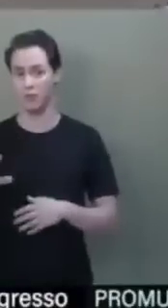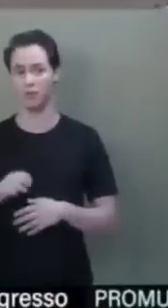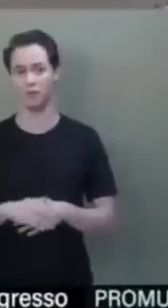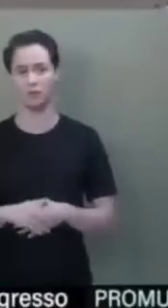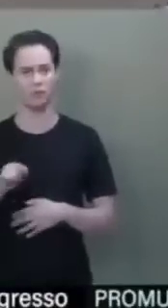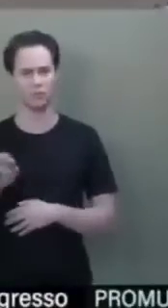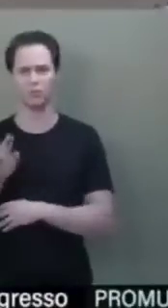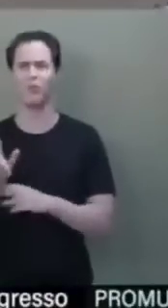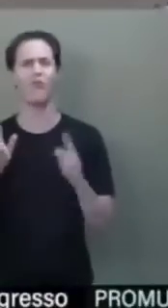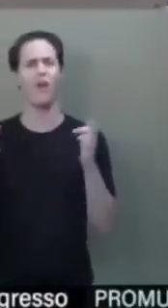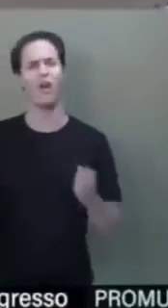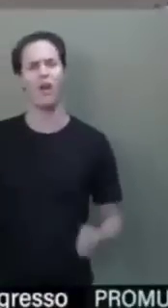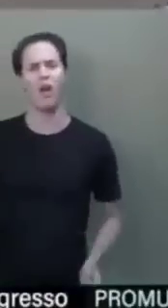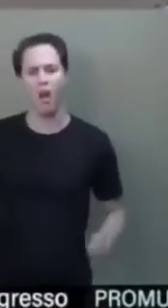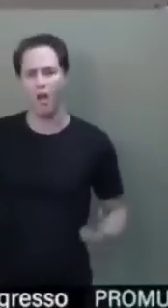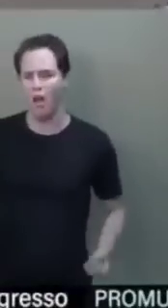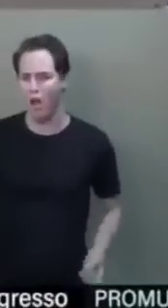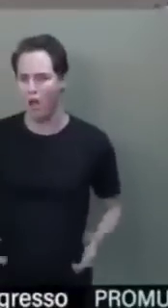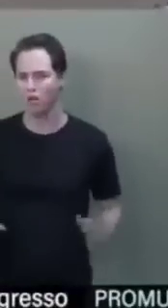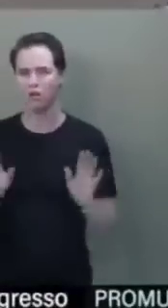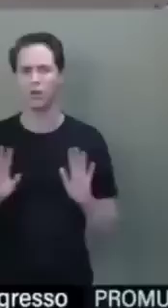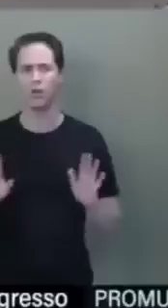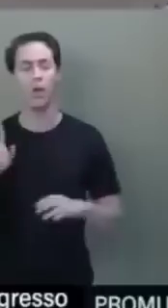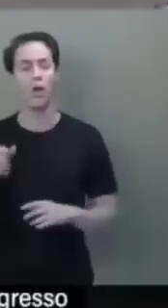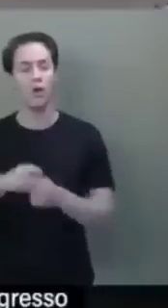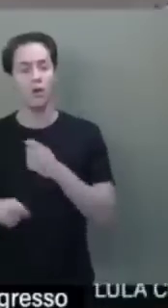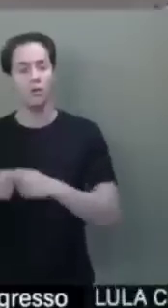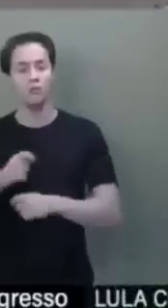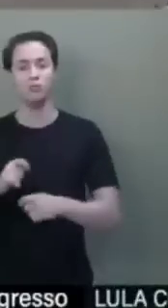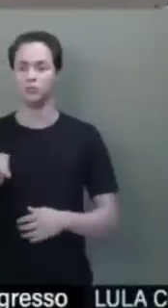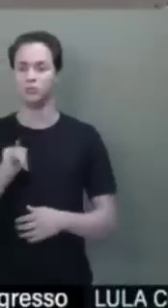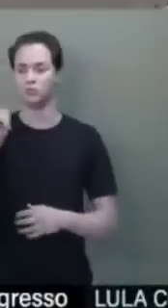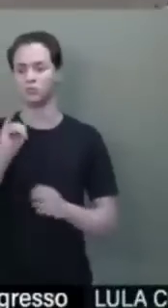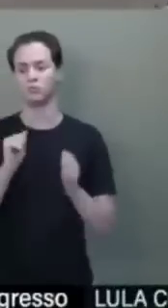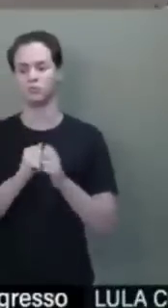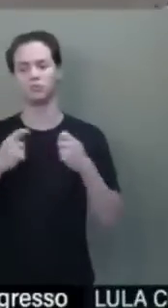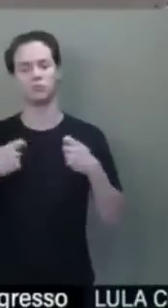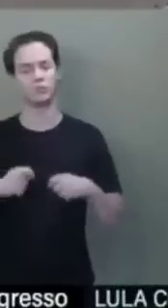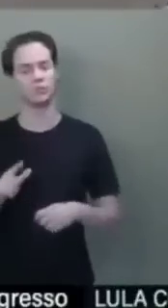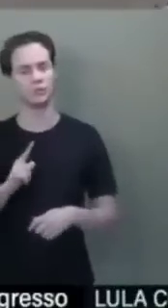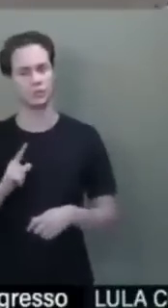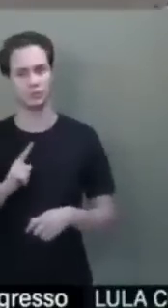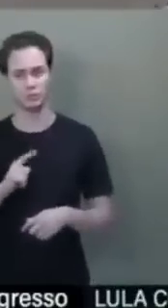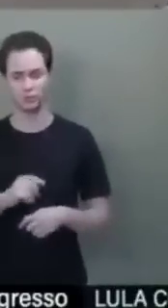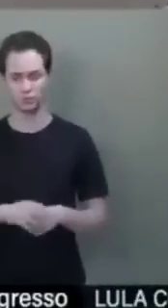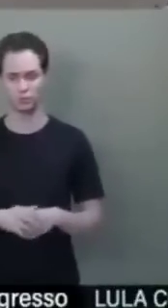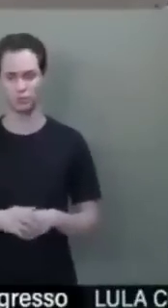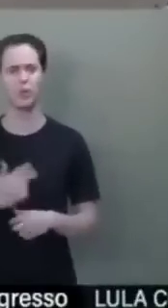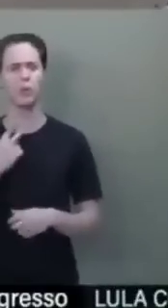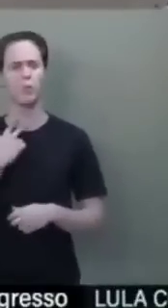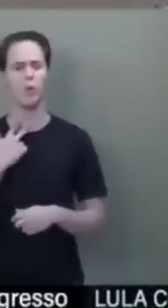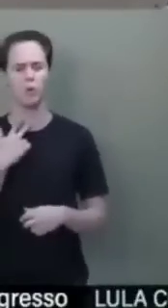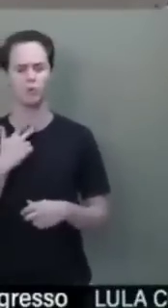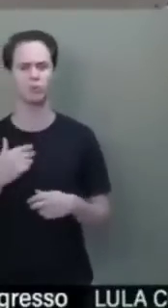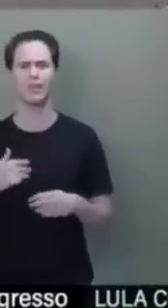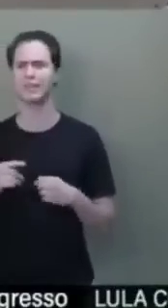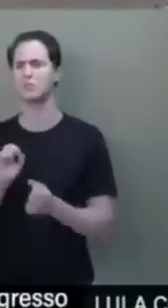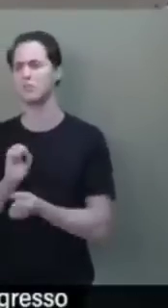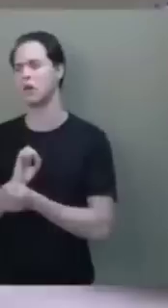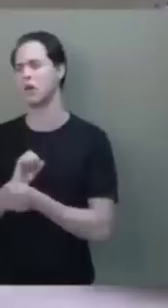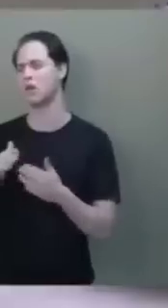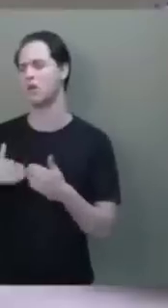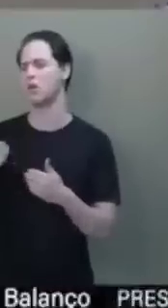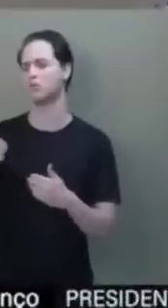farra de gastança. São recursos essenciais, indispensáveis, e que não podem ser postergados